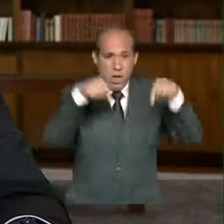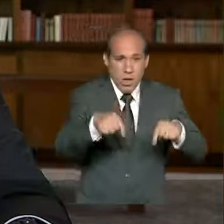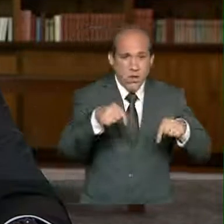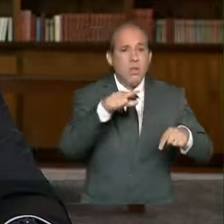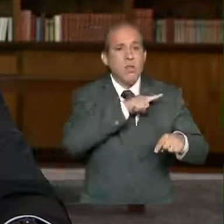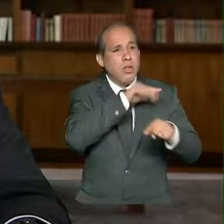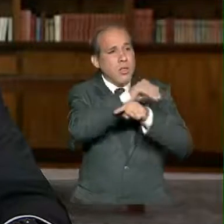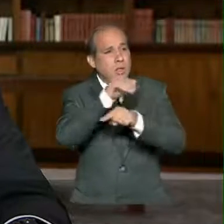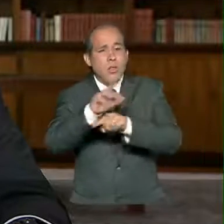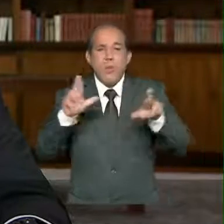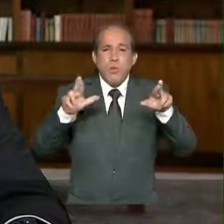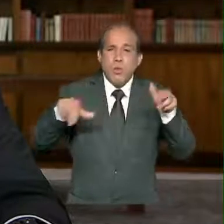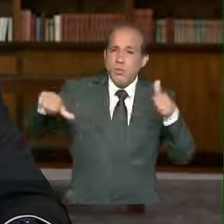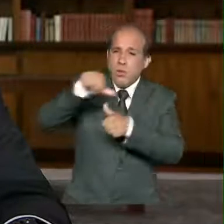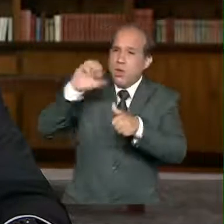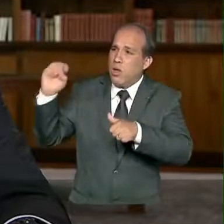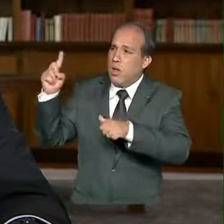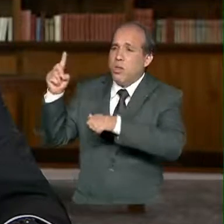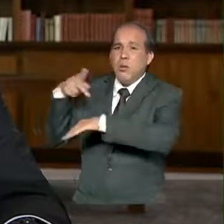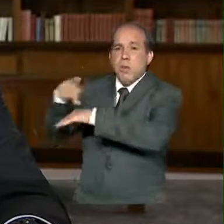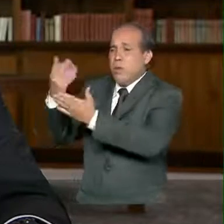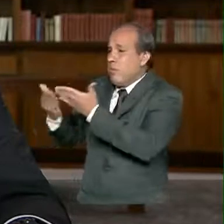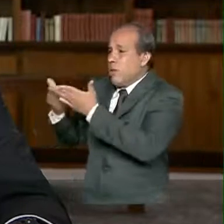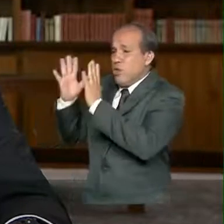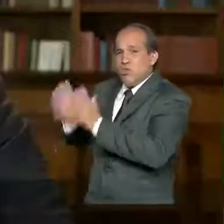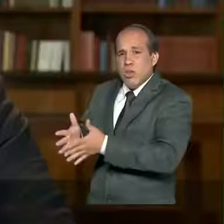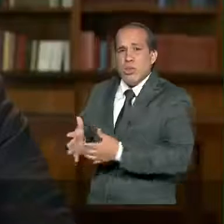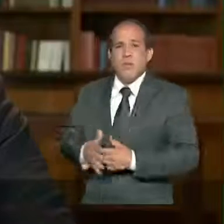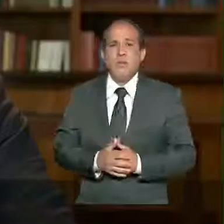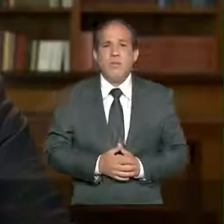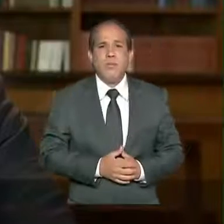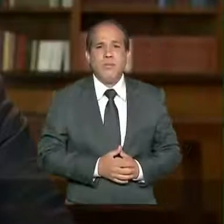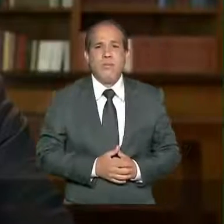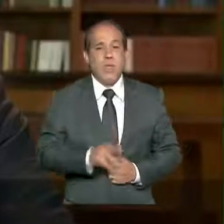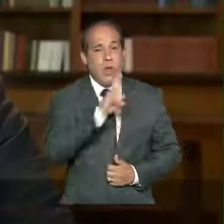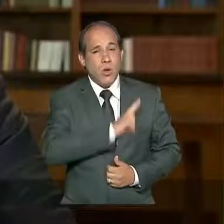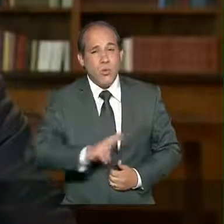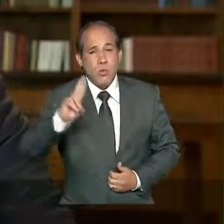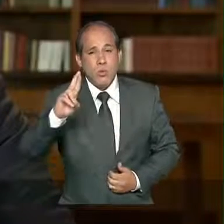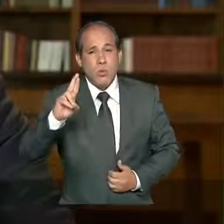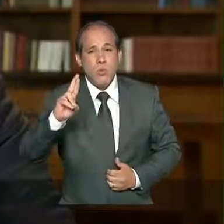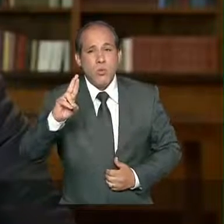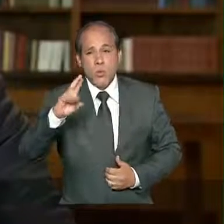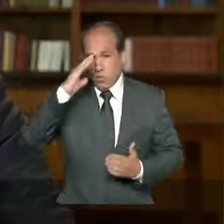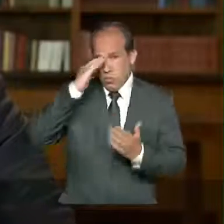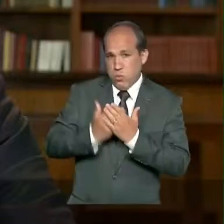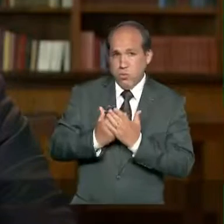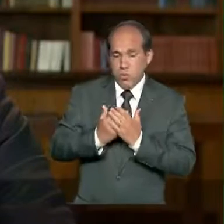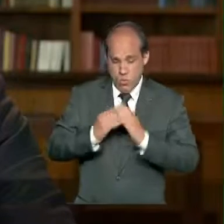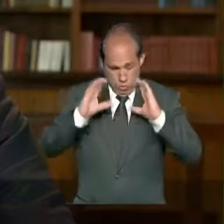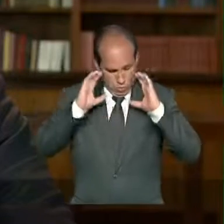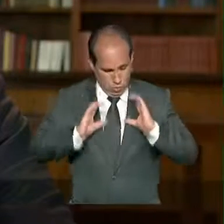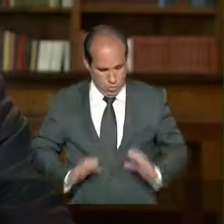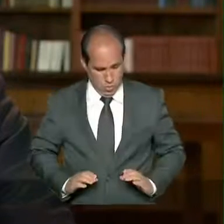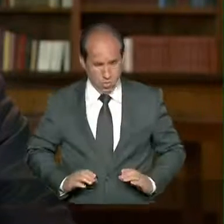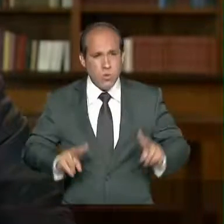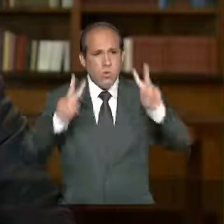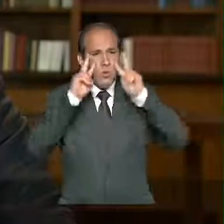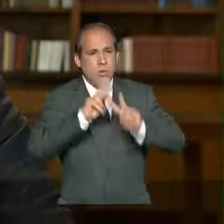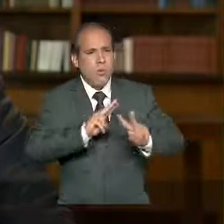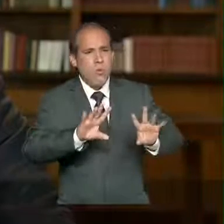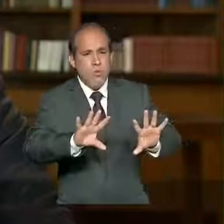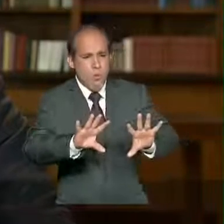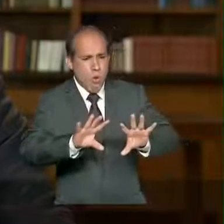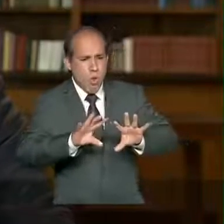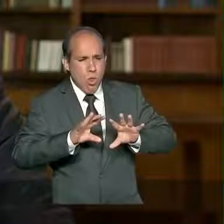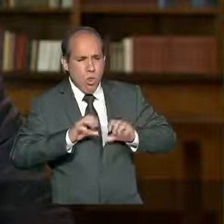trazendo esperanças que em suas terras haviam perdido Religiões, crenças, comportamentos e visões